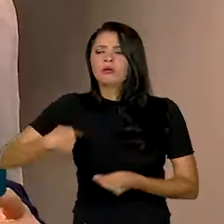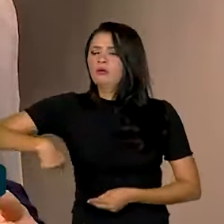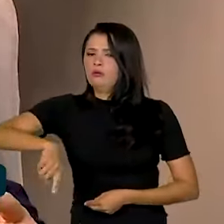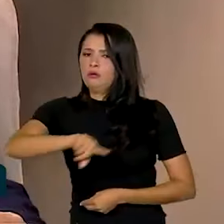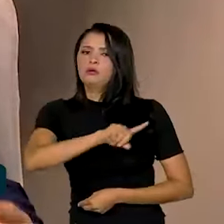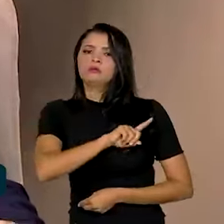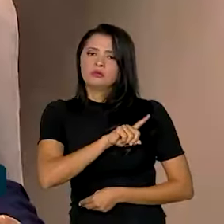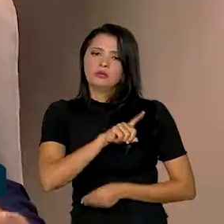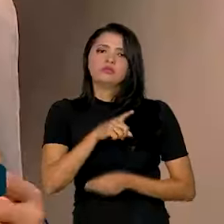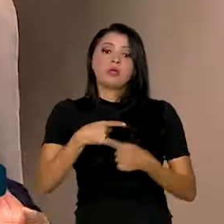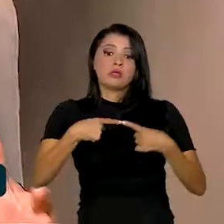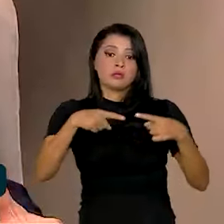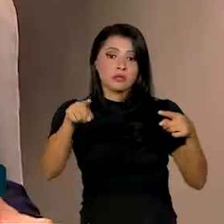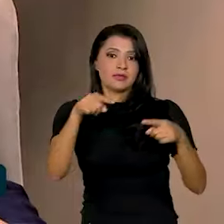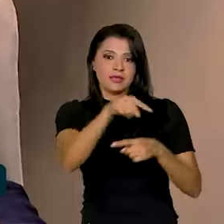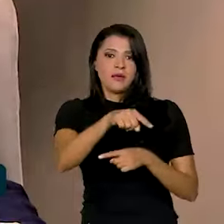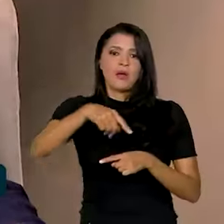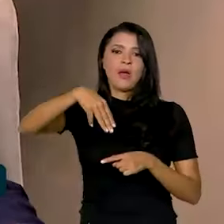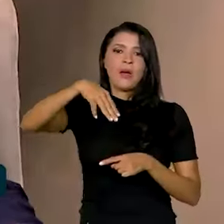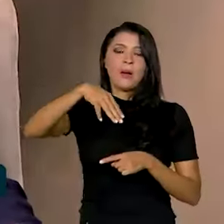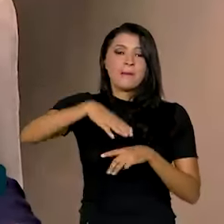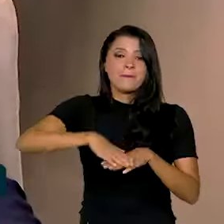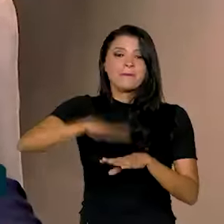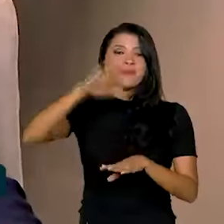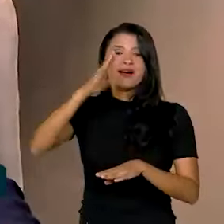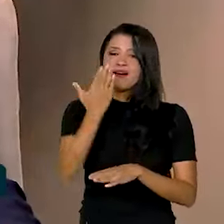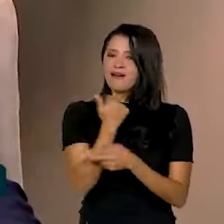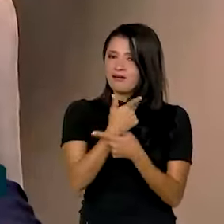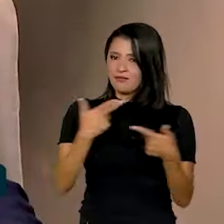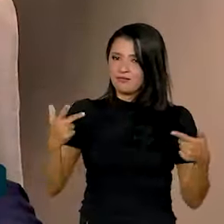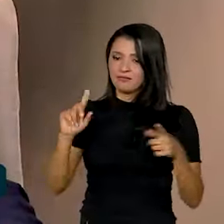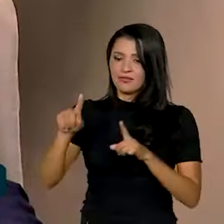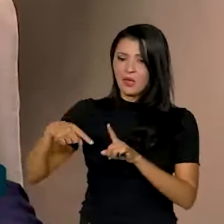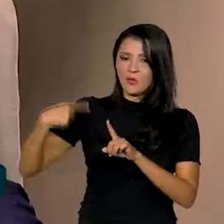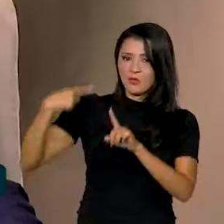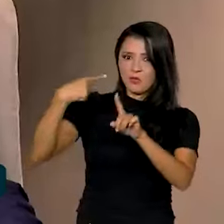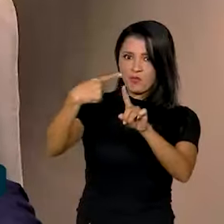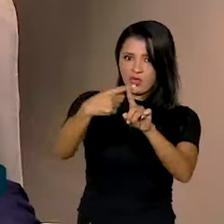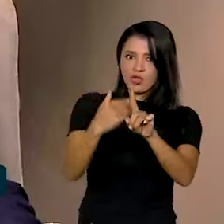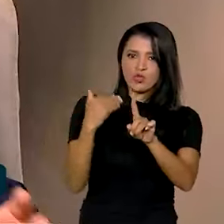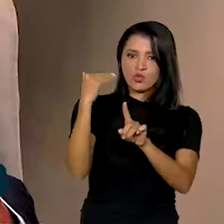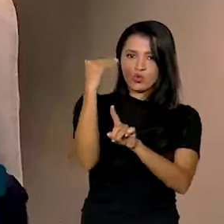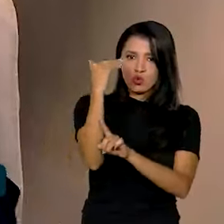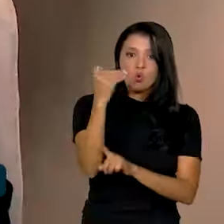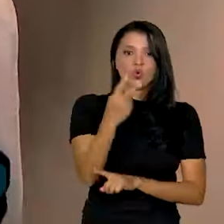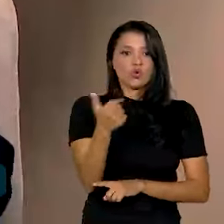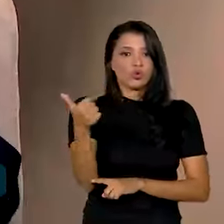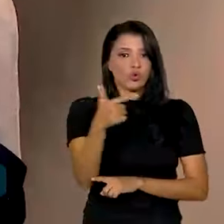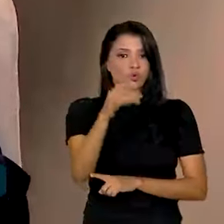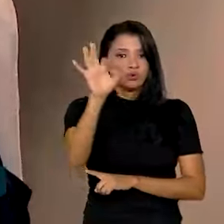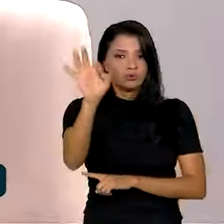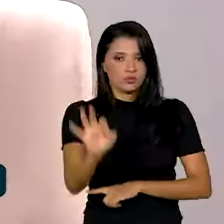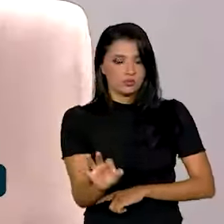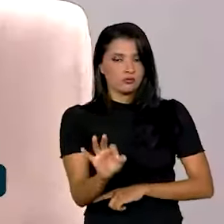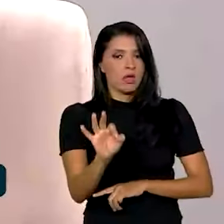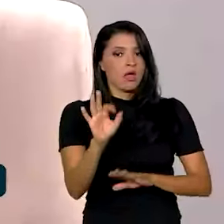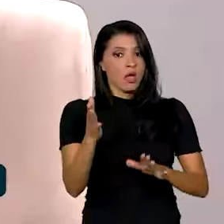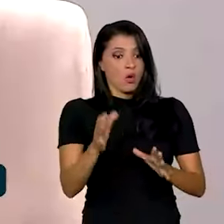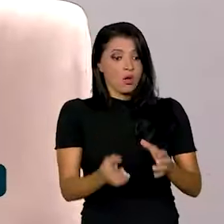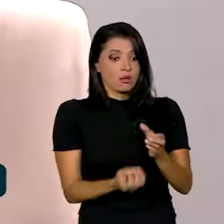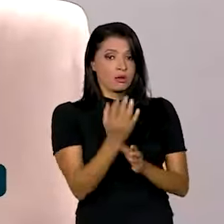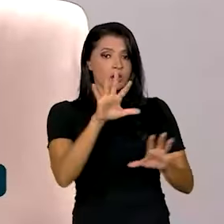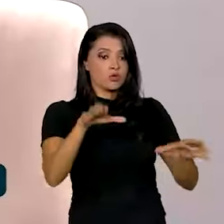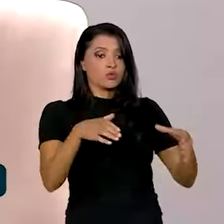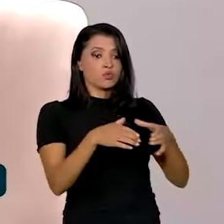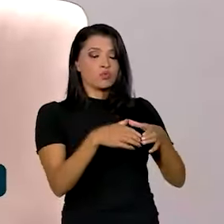nós lançamos o Mais Alimentos, que já teve aumento de 12%, e agora estamos criando um conselho para